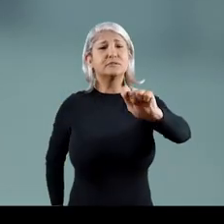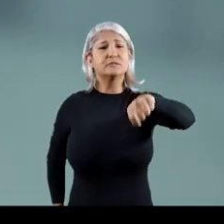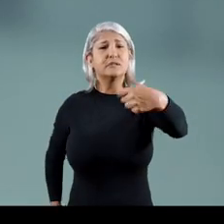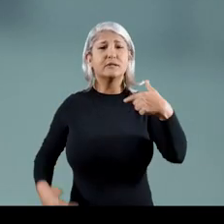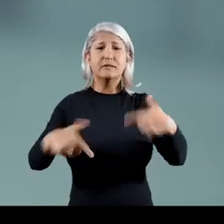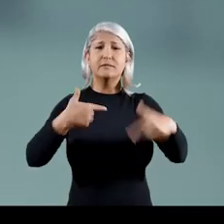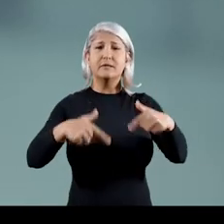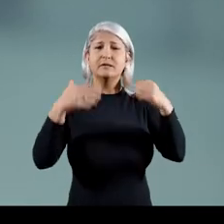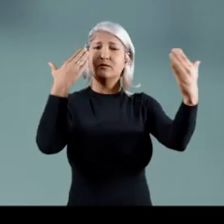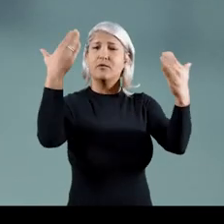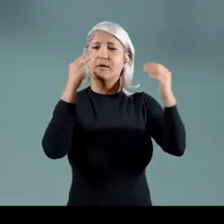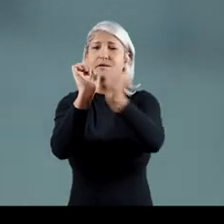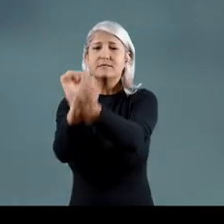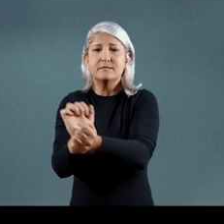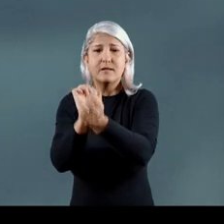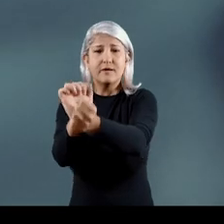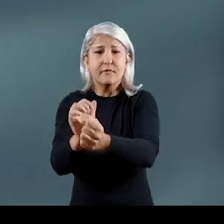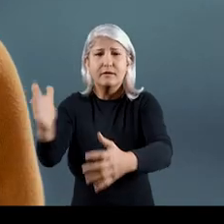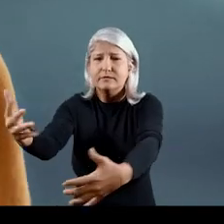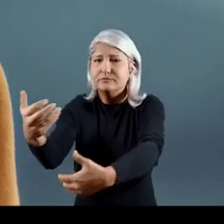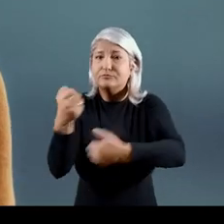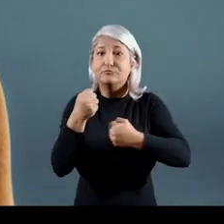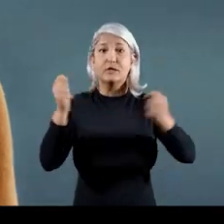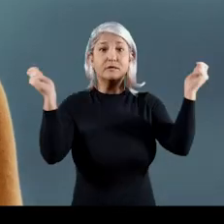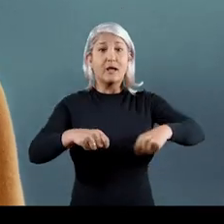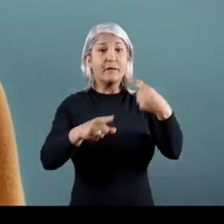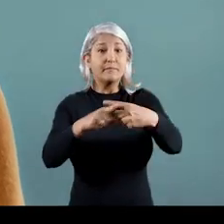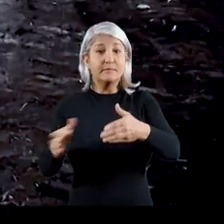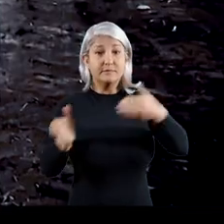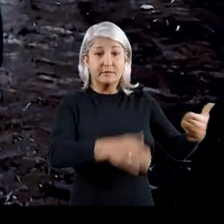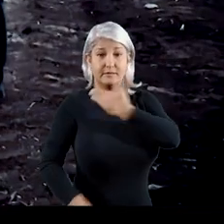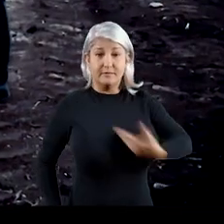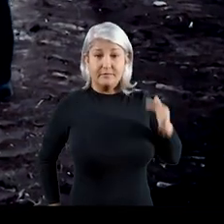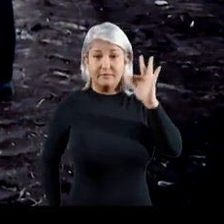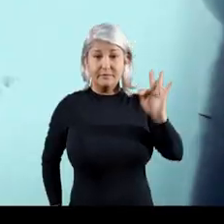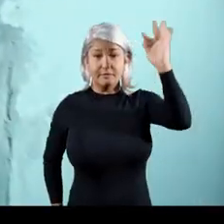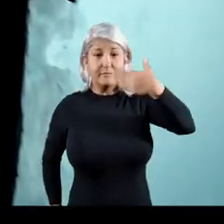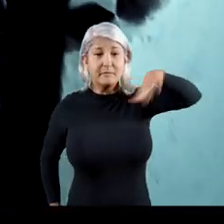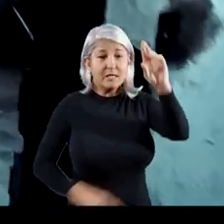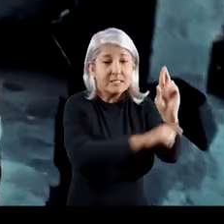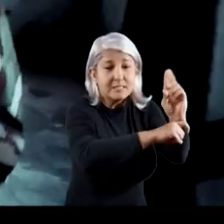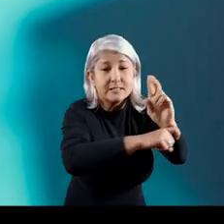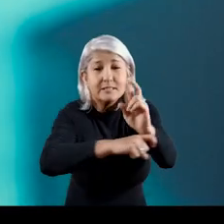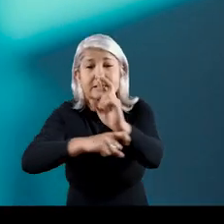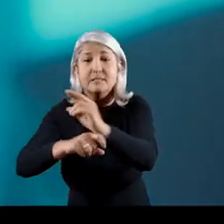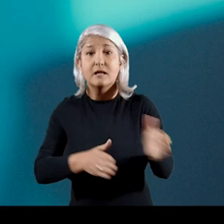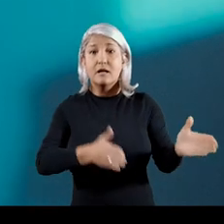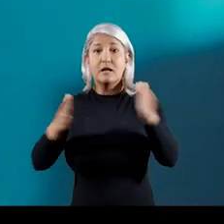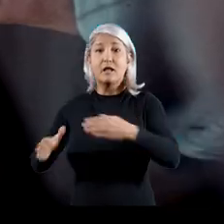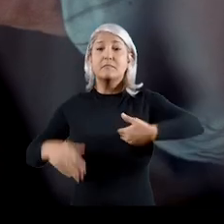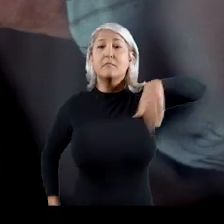trabalho. Isso tem nome, trabalho análogo à escravidão. O resgate só foi possível porque, de um lado, o governo federal intensificou a